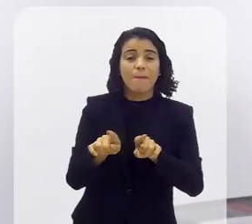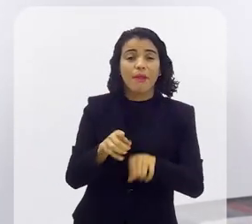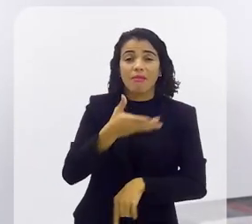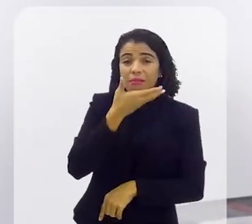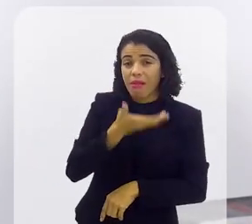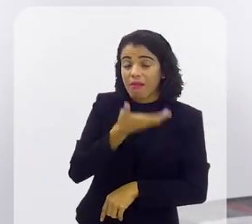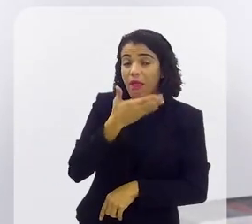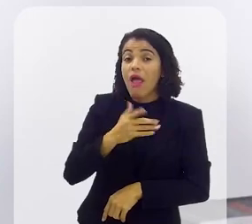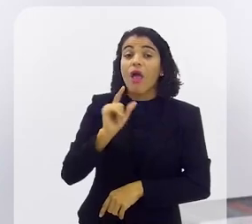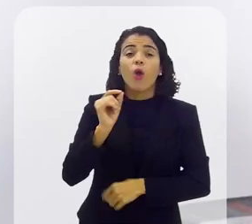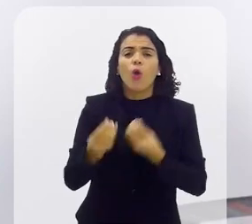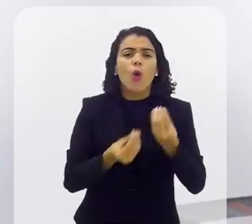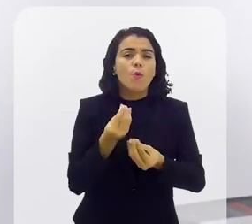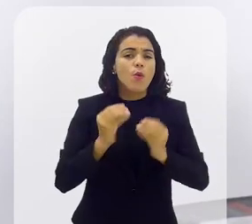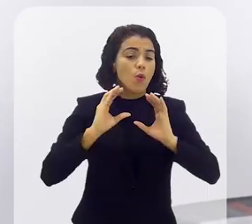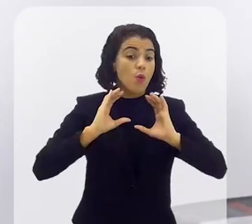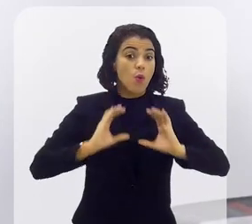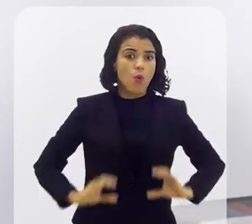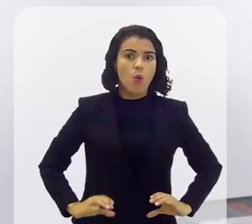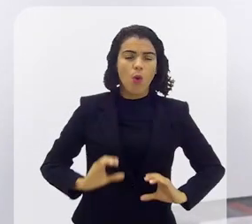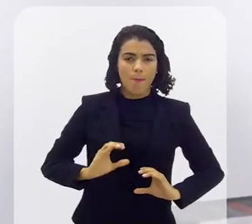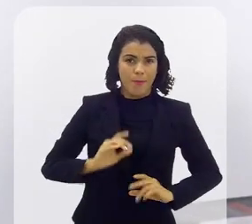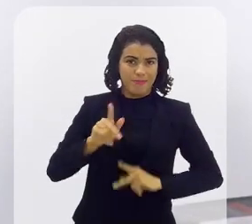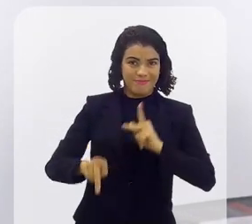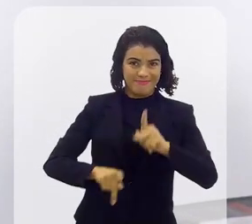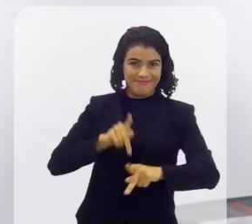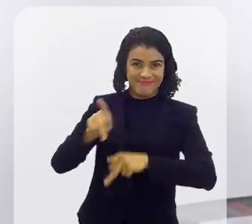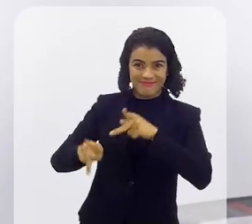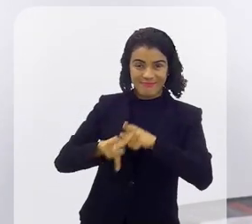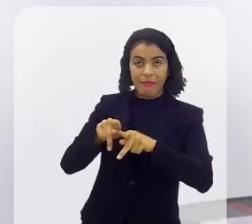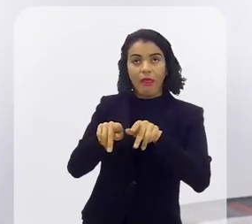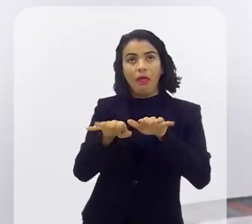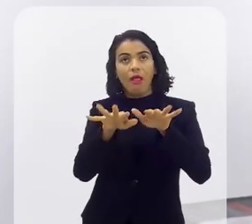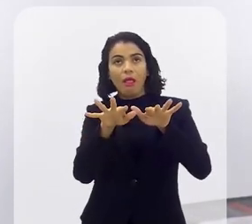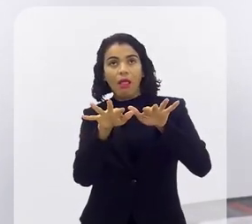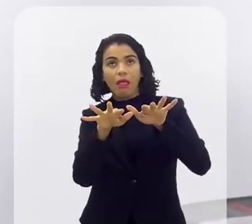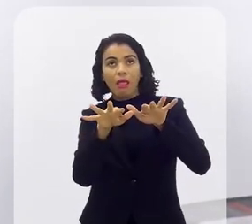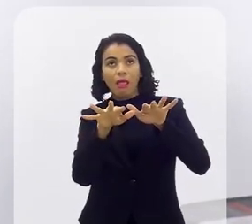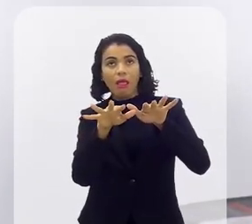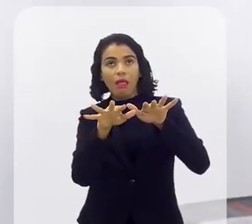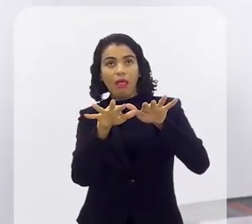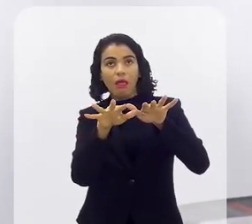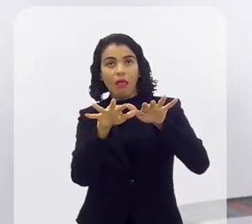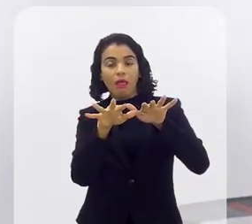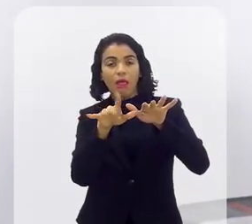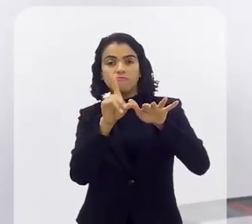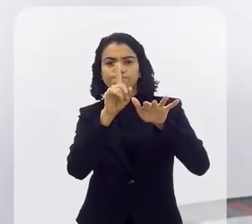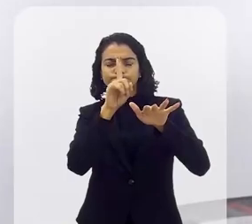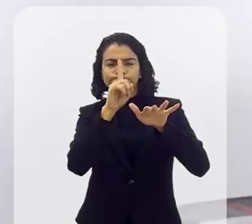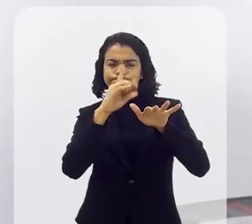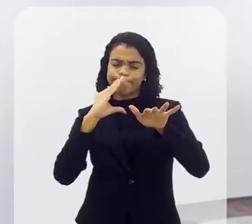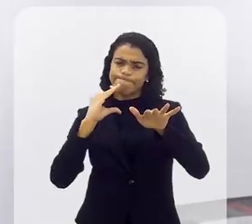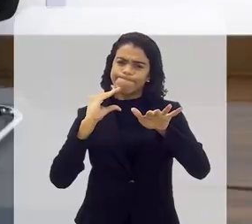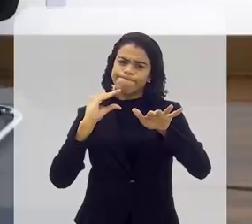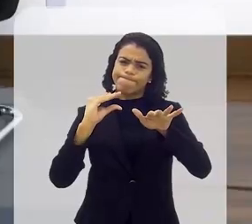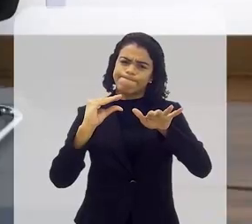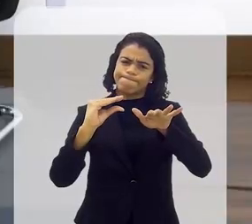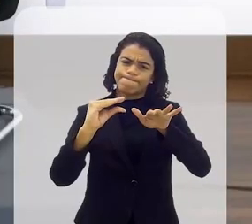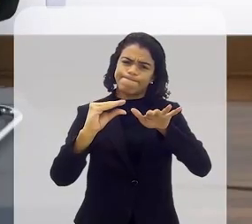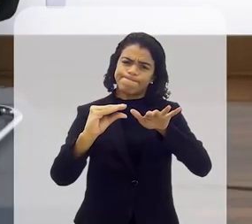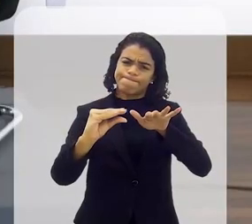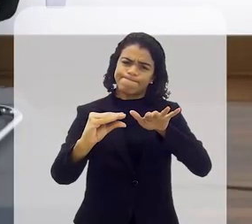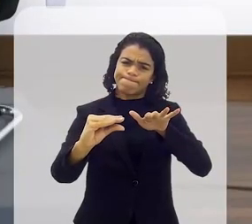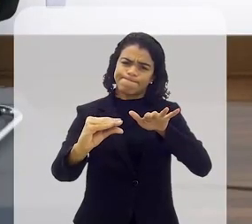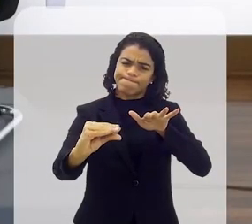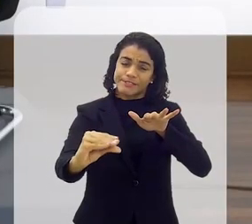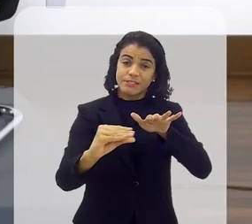o comportamento do público gente é impecável é impecável é um silêncio